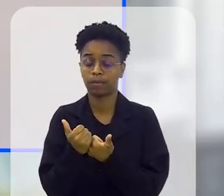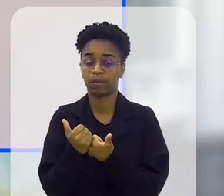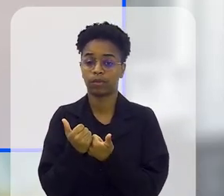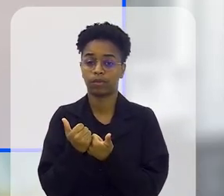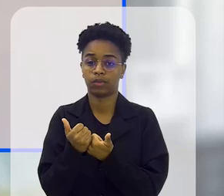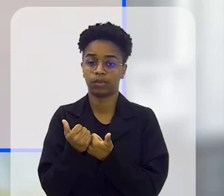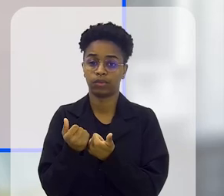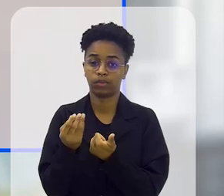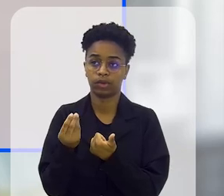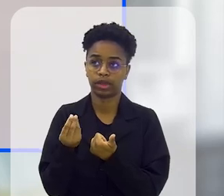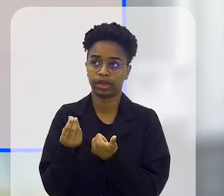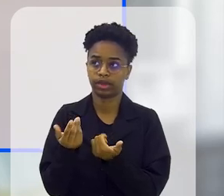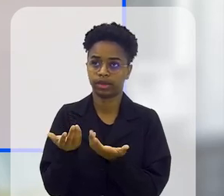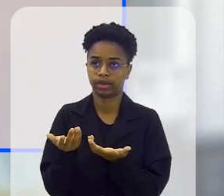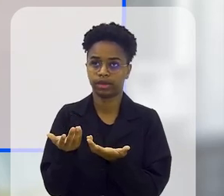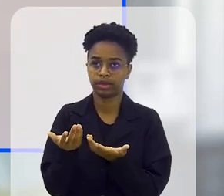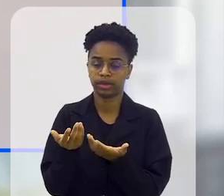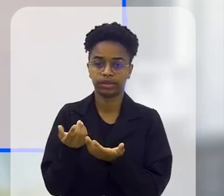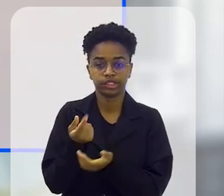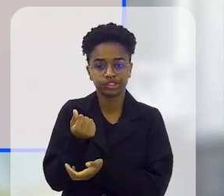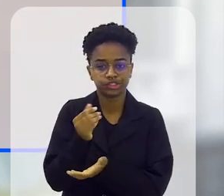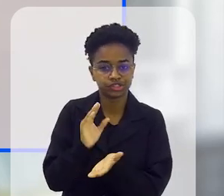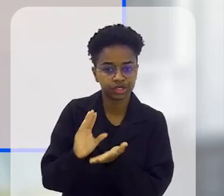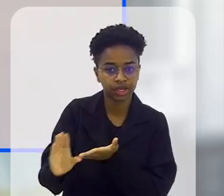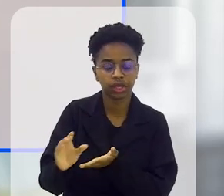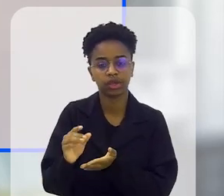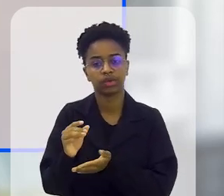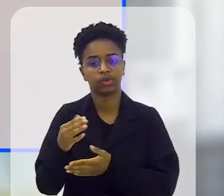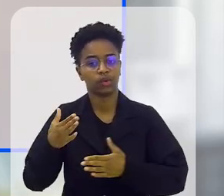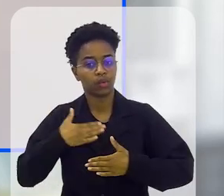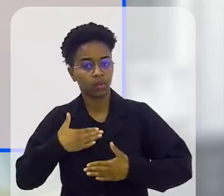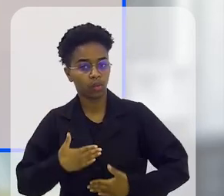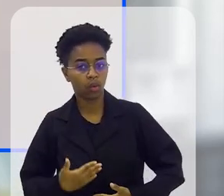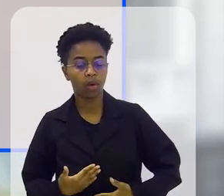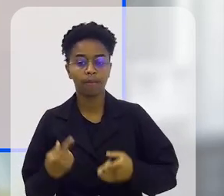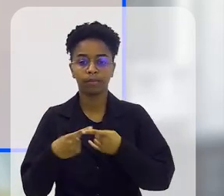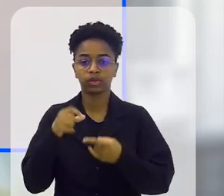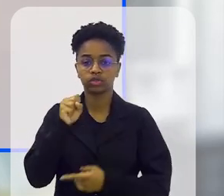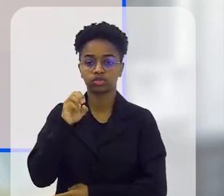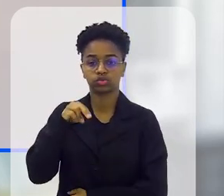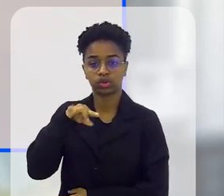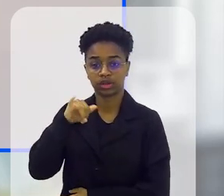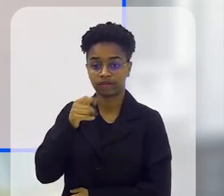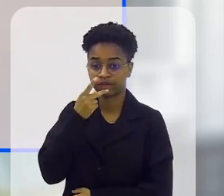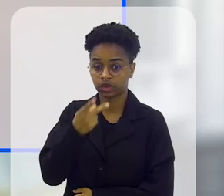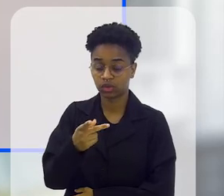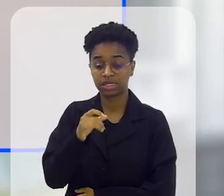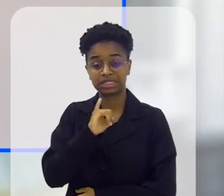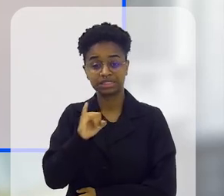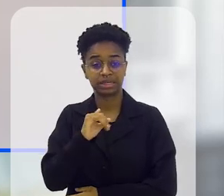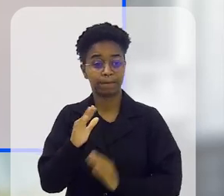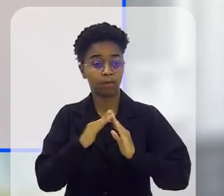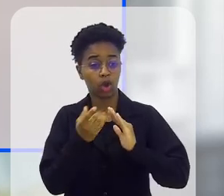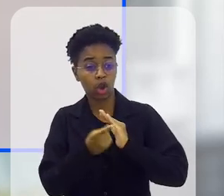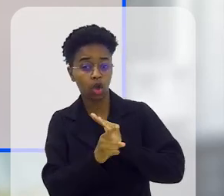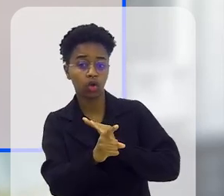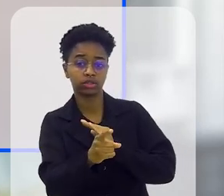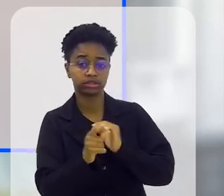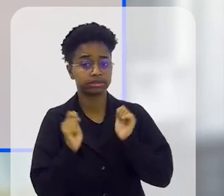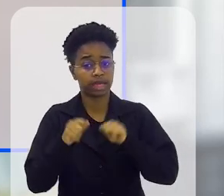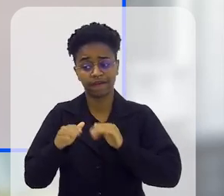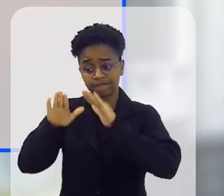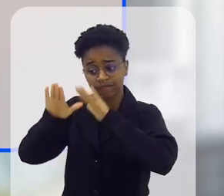financeiro, físico, como a Sônia falou, de ter uma casa para ficar para quem mora longe, de ter